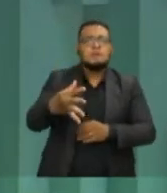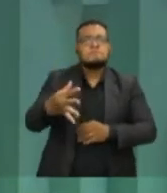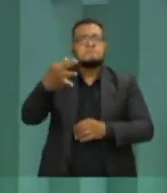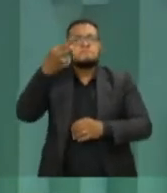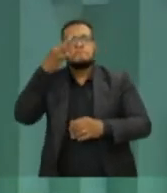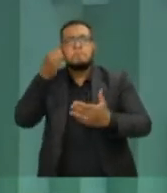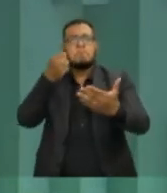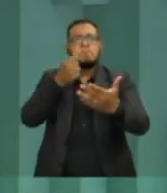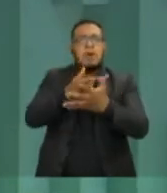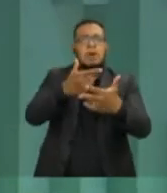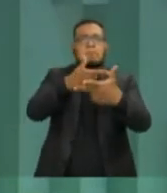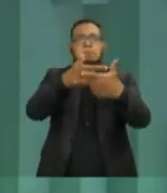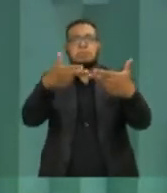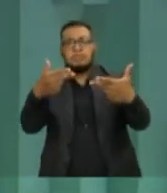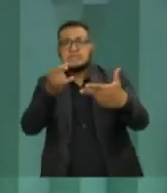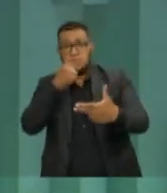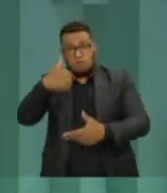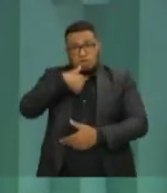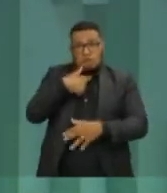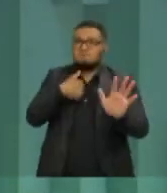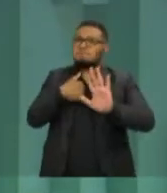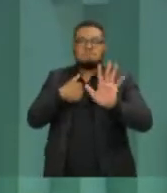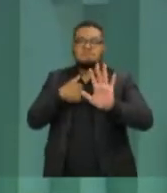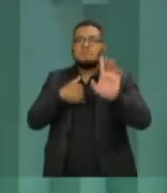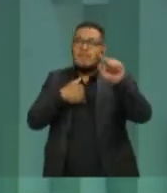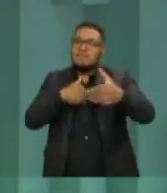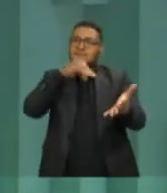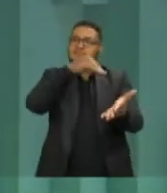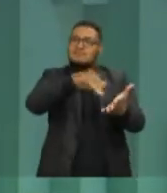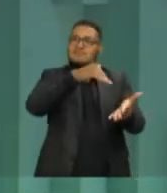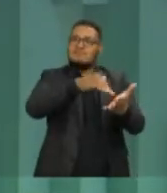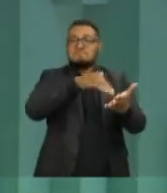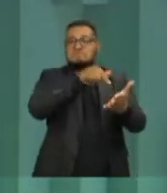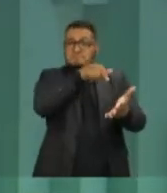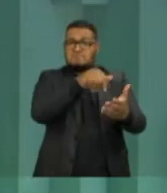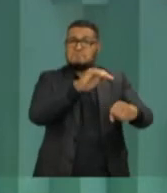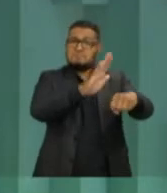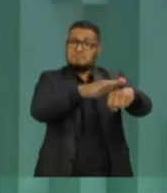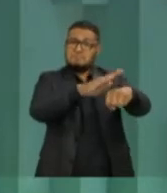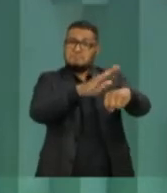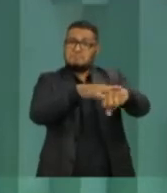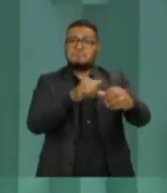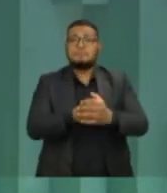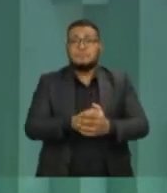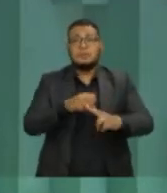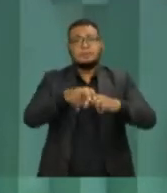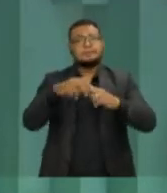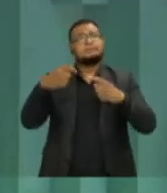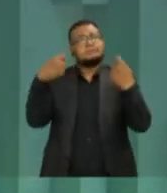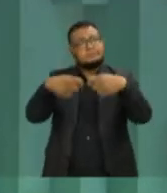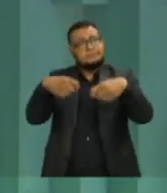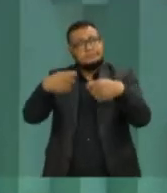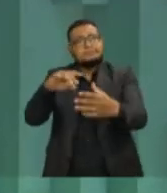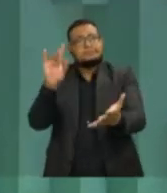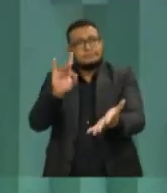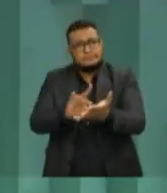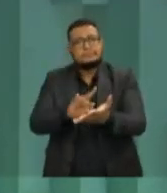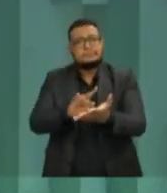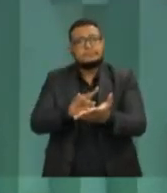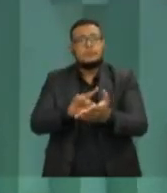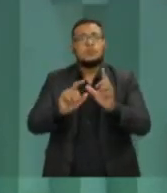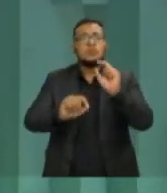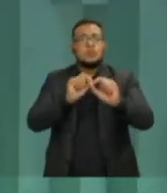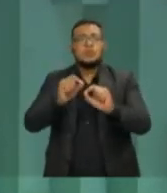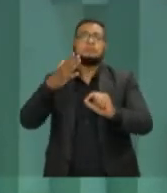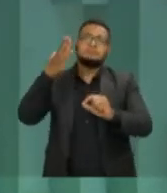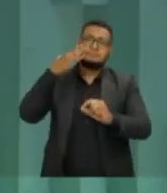projeto e a escola, não sou eu. São secretários das pastas. Então, eu preciso explicar isso. Eu sei que vocês sabem disso. Quando vem de um cidadão comum,